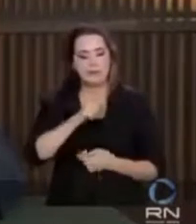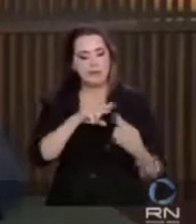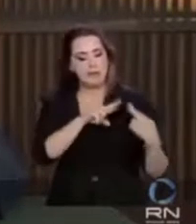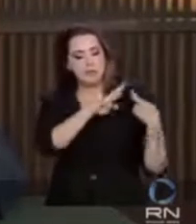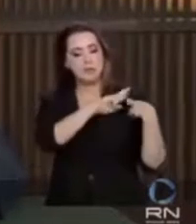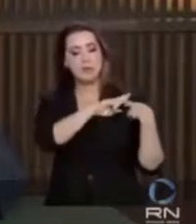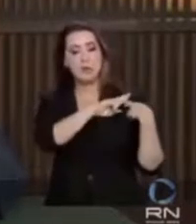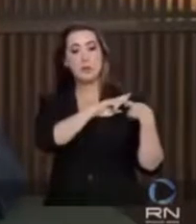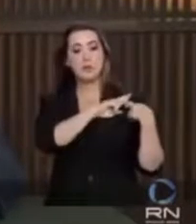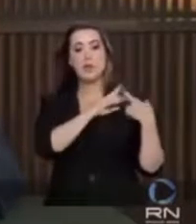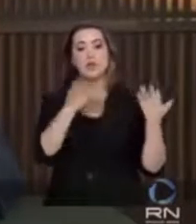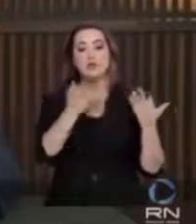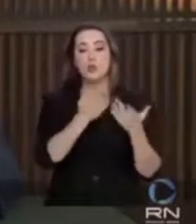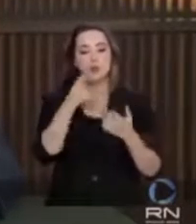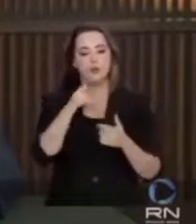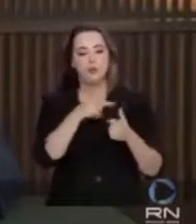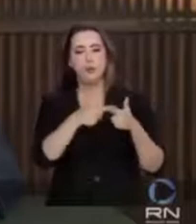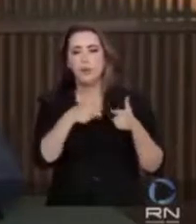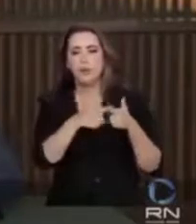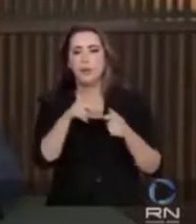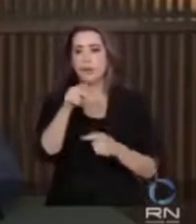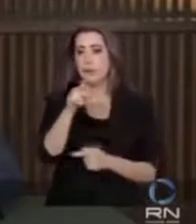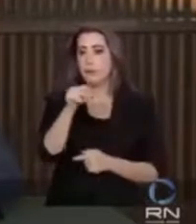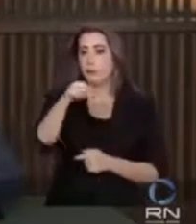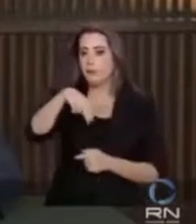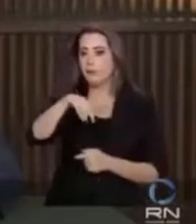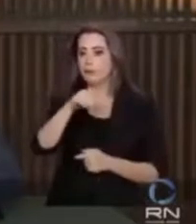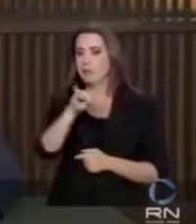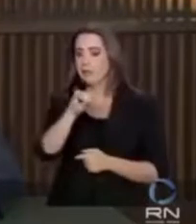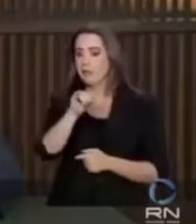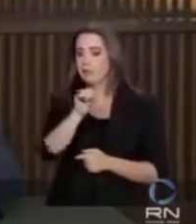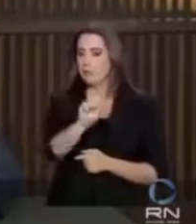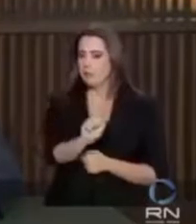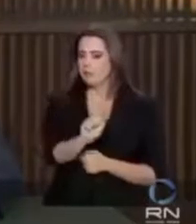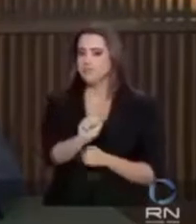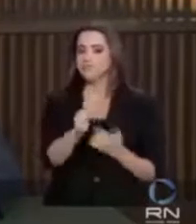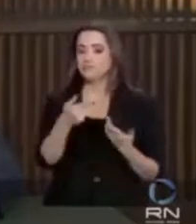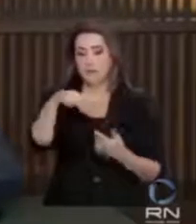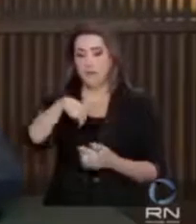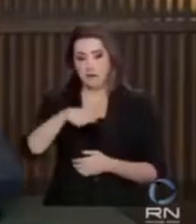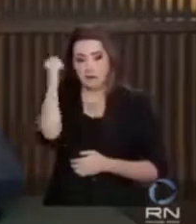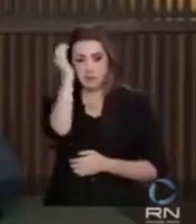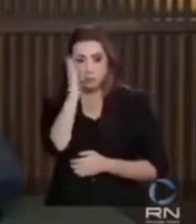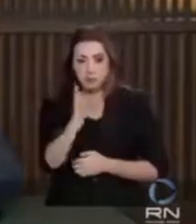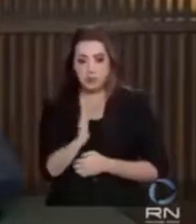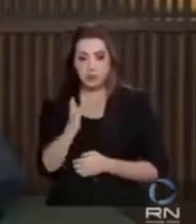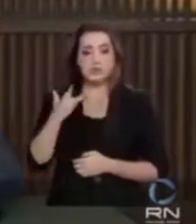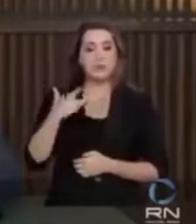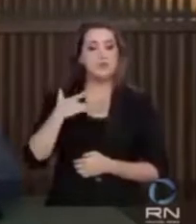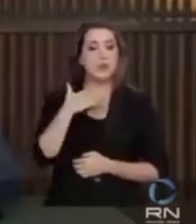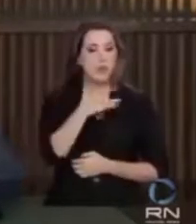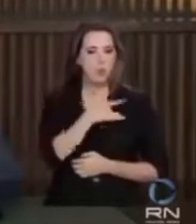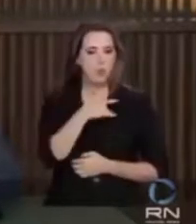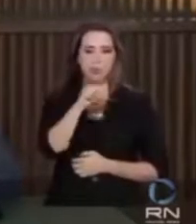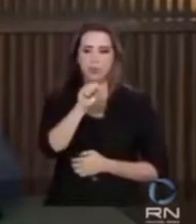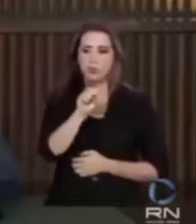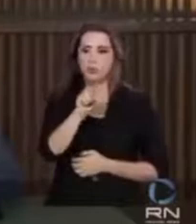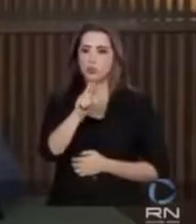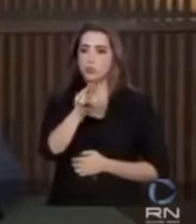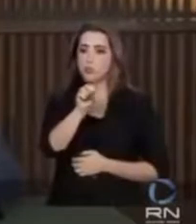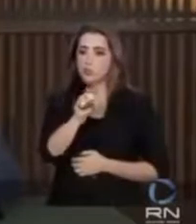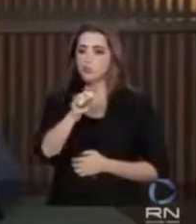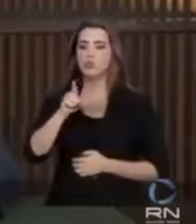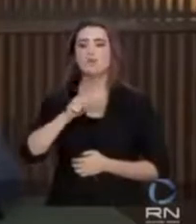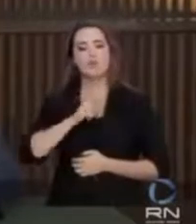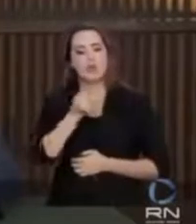responsável, classificou a situação atual como pandemia. O sistema de saúde brasileiro, como os demais países, tem um